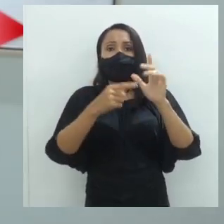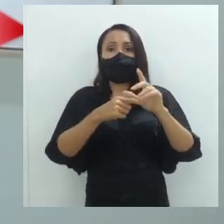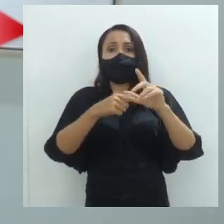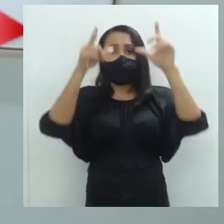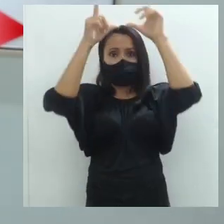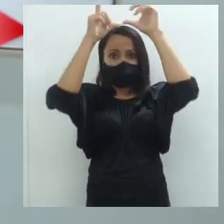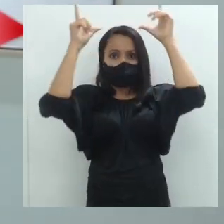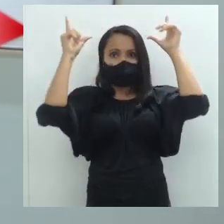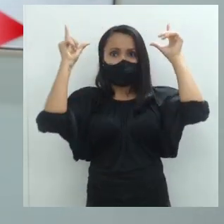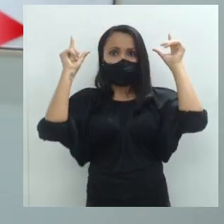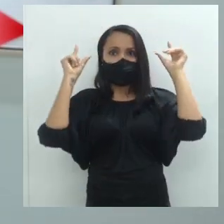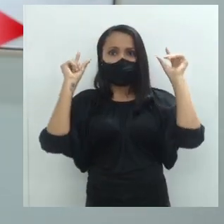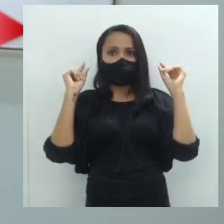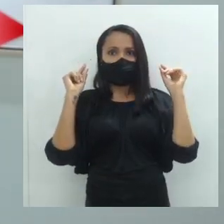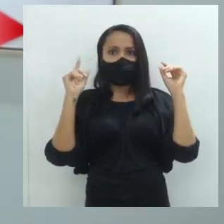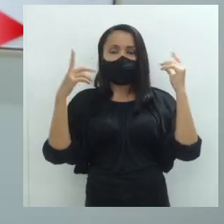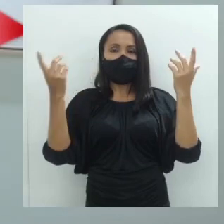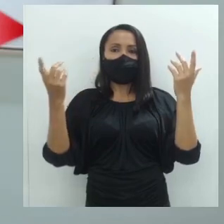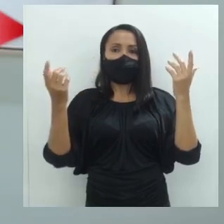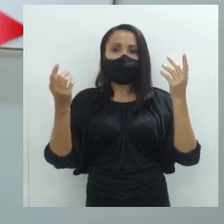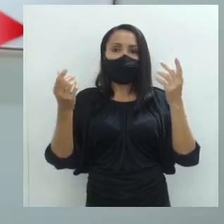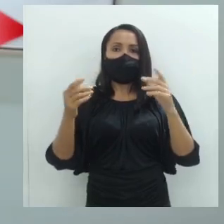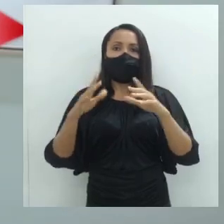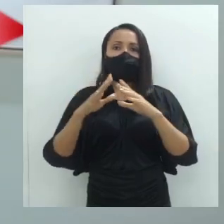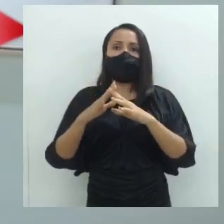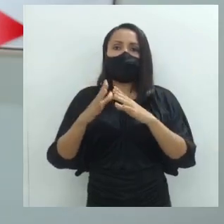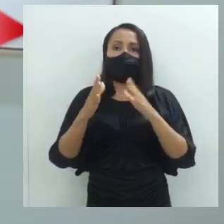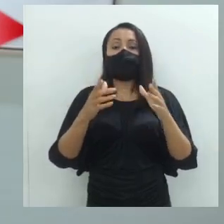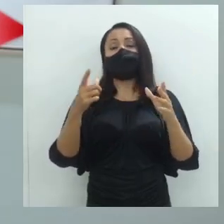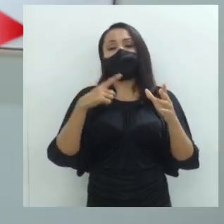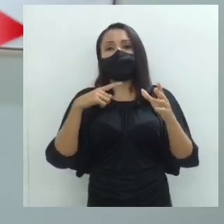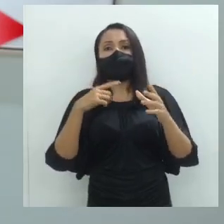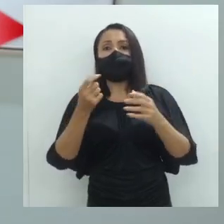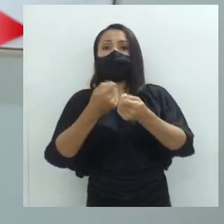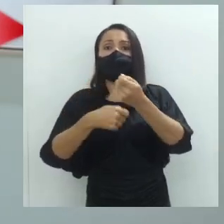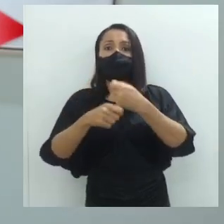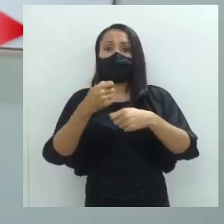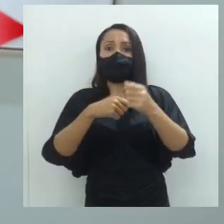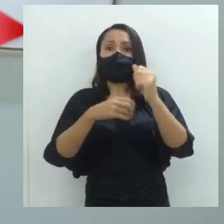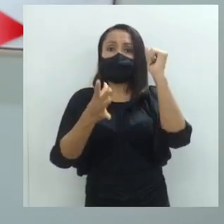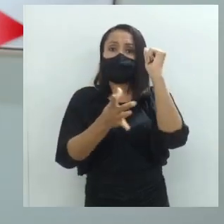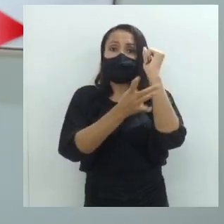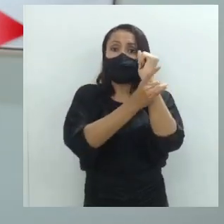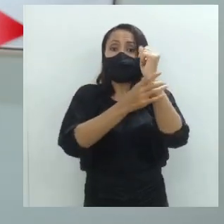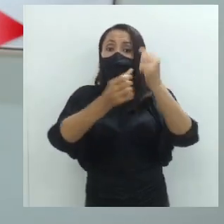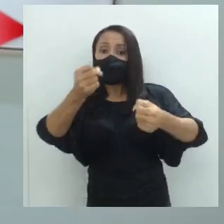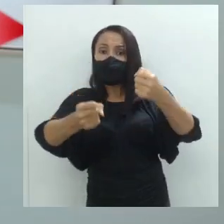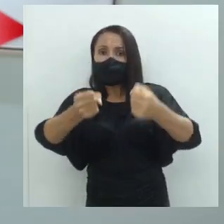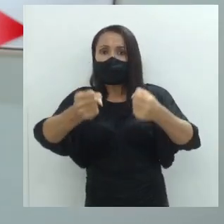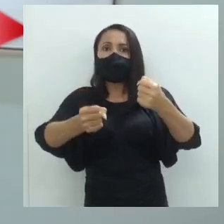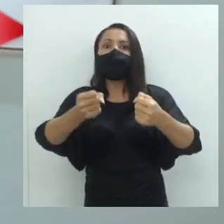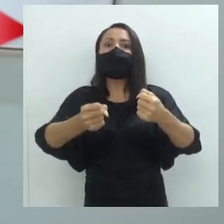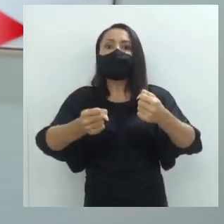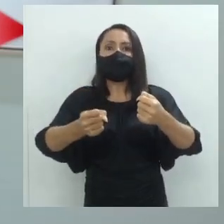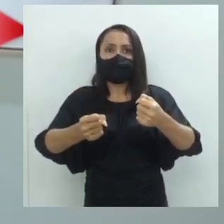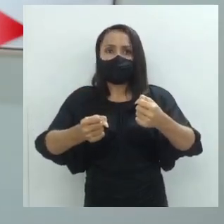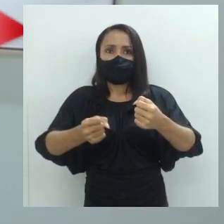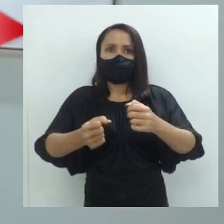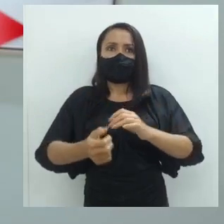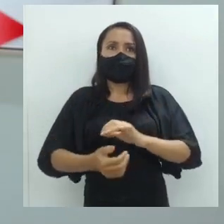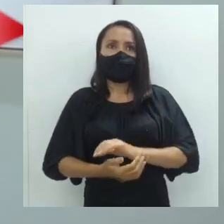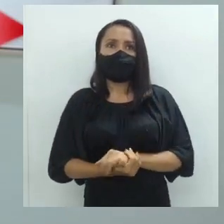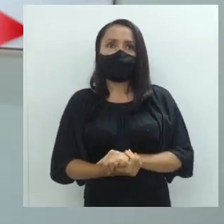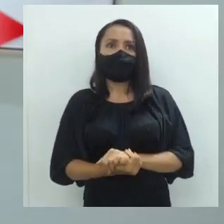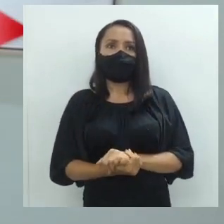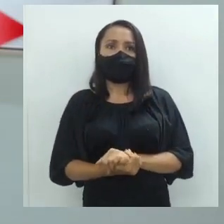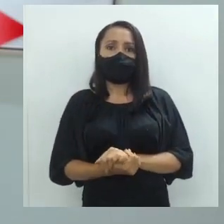tudo nas mãos de Deus. Ele tem uma empresa de seguros que vai assegurar o quê? O carro dele. Então, vejam só, minha gente.